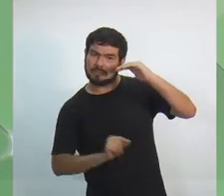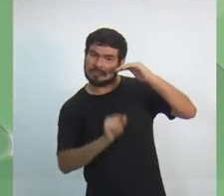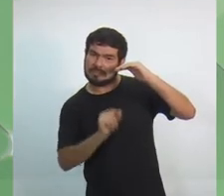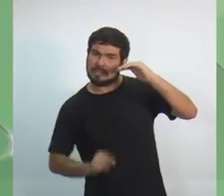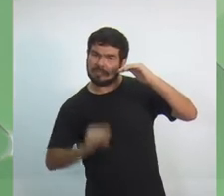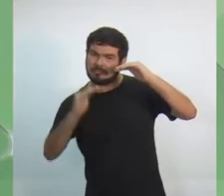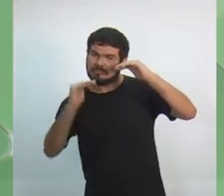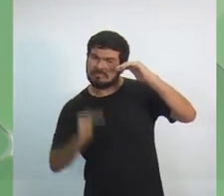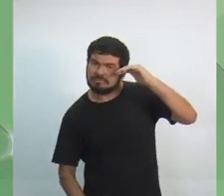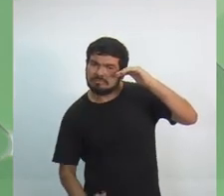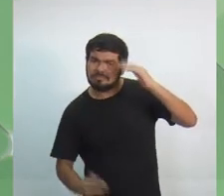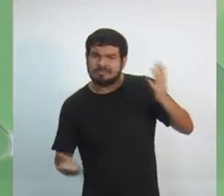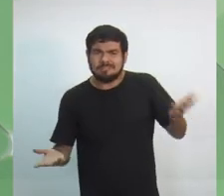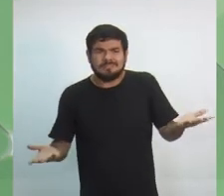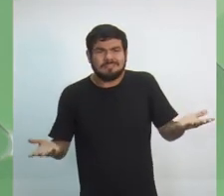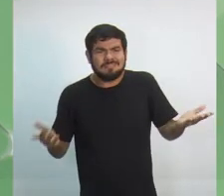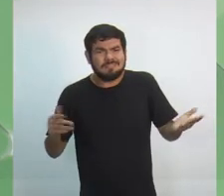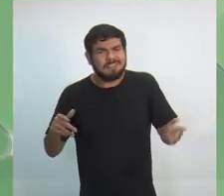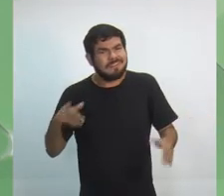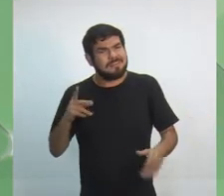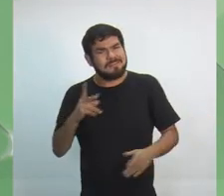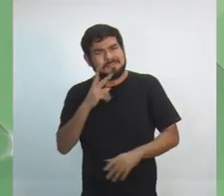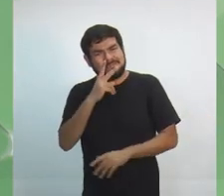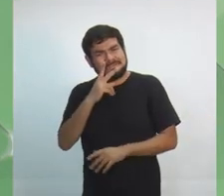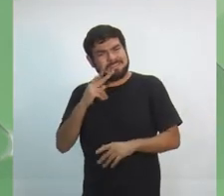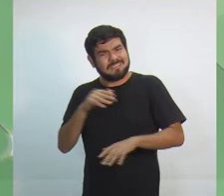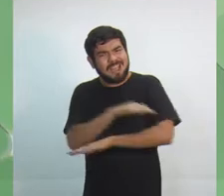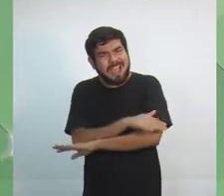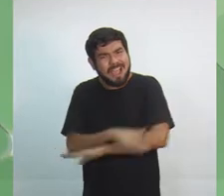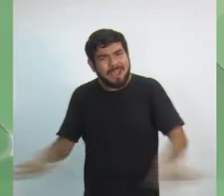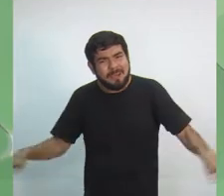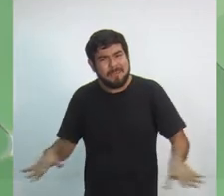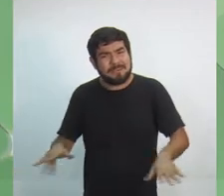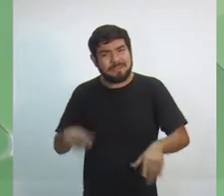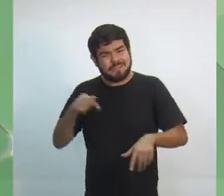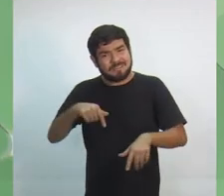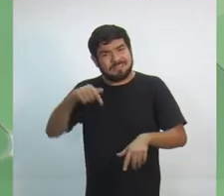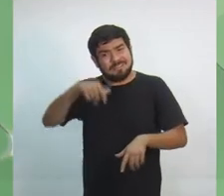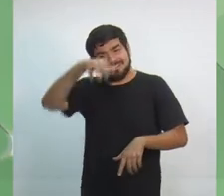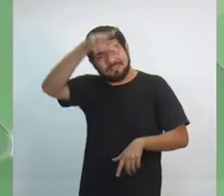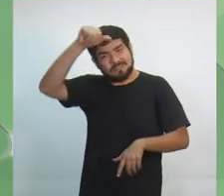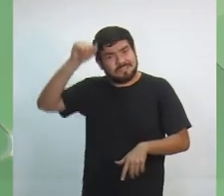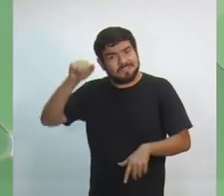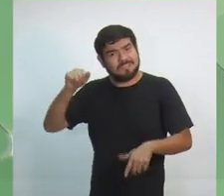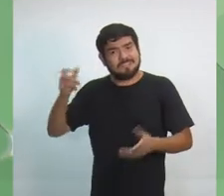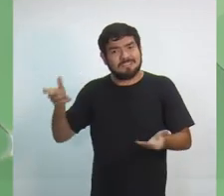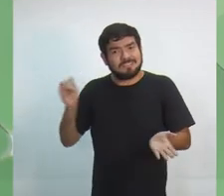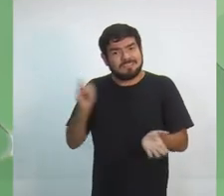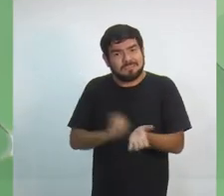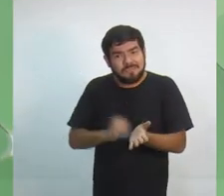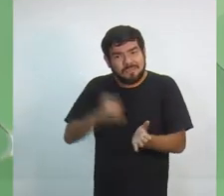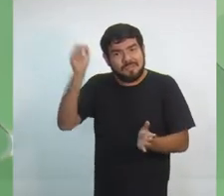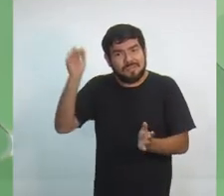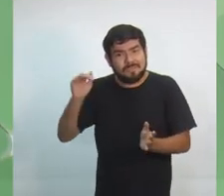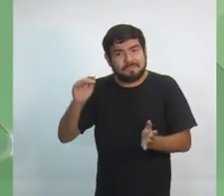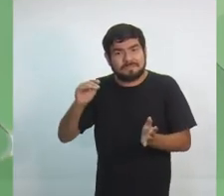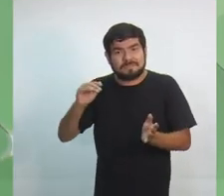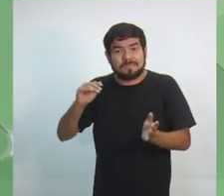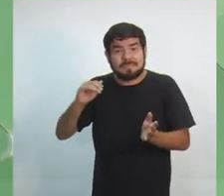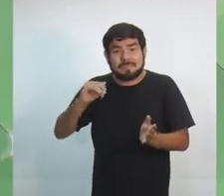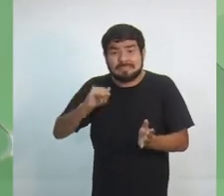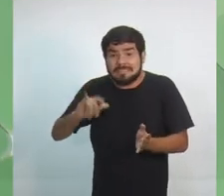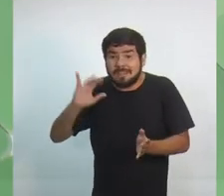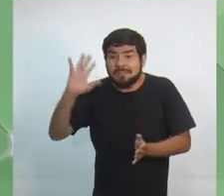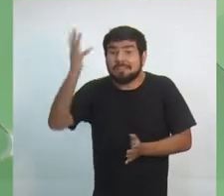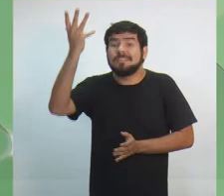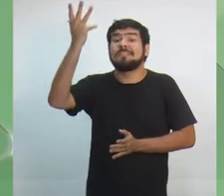essa situação nossa aqui no Estado do Amazonas. A própria Associação dos Concentrados colocou nacionalmente que se isso acontecer,